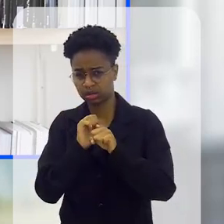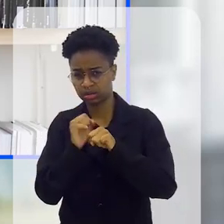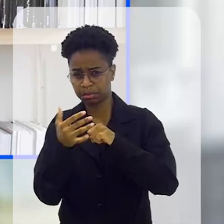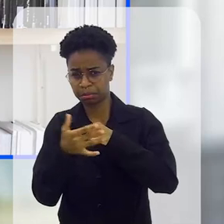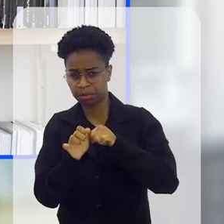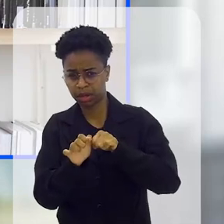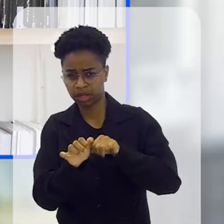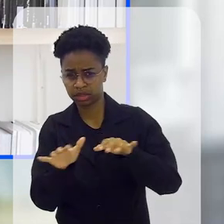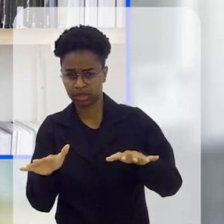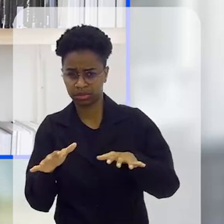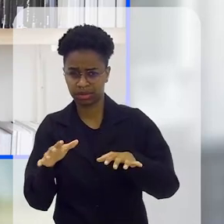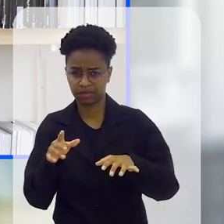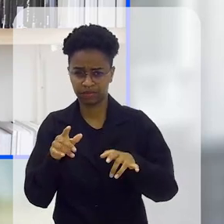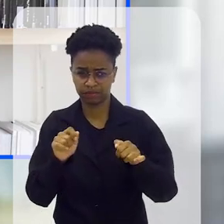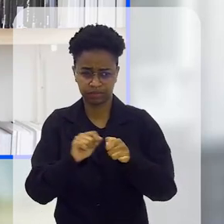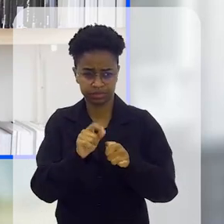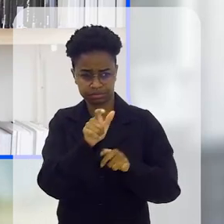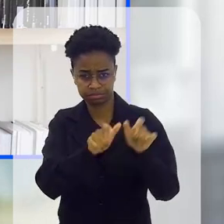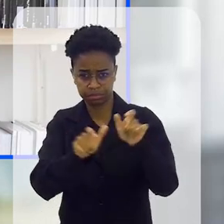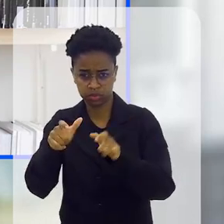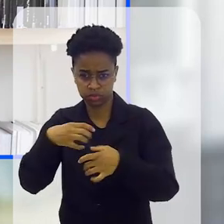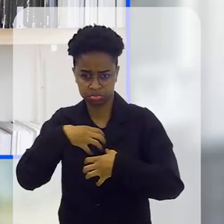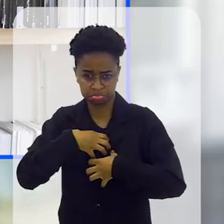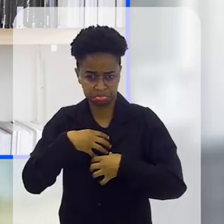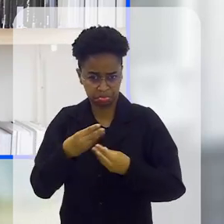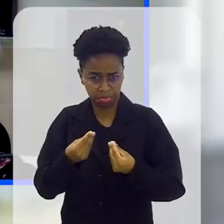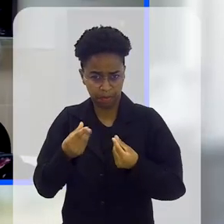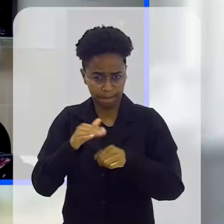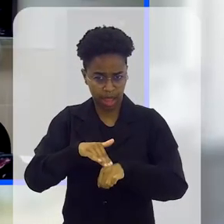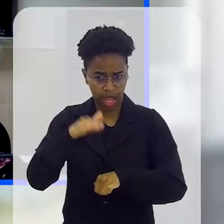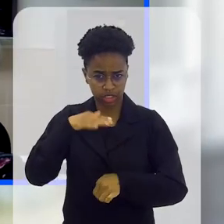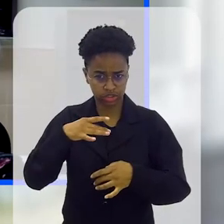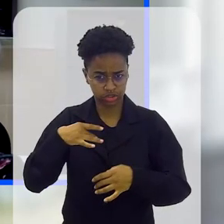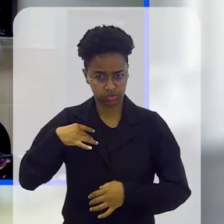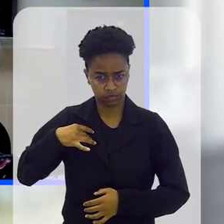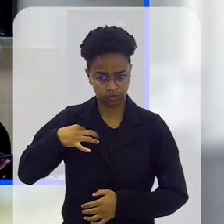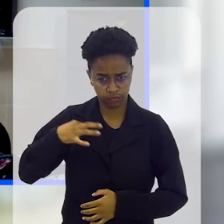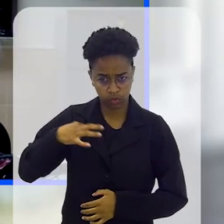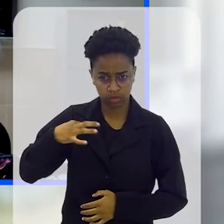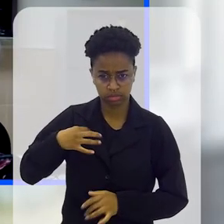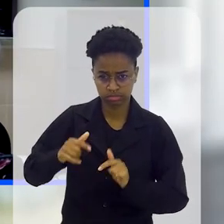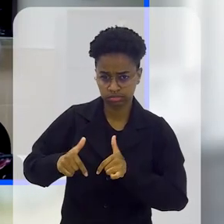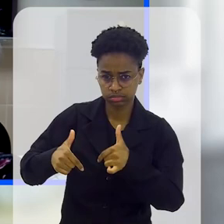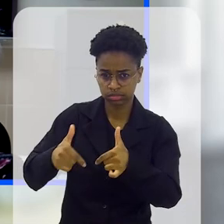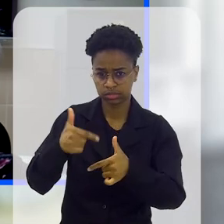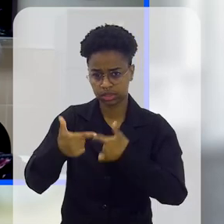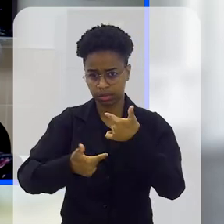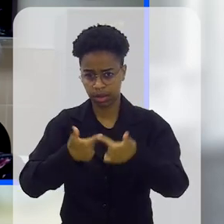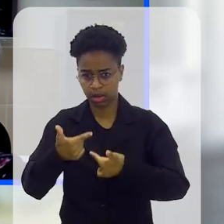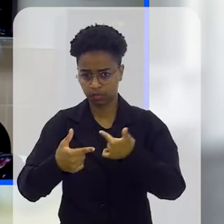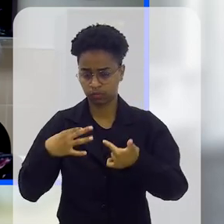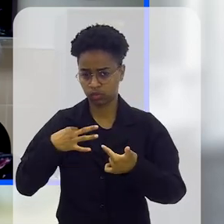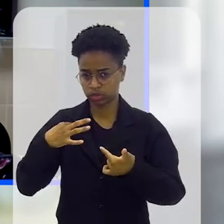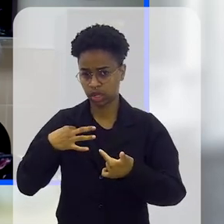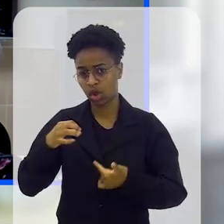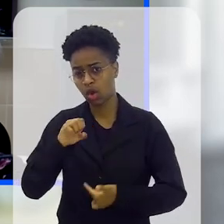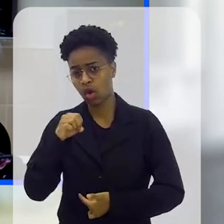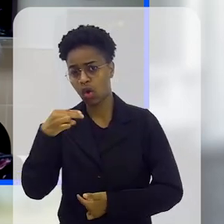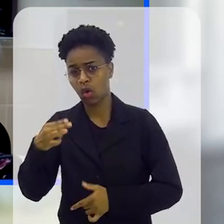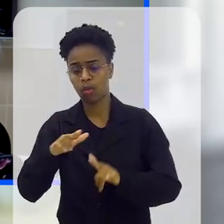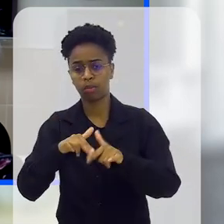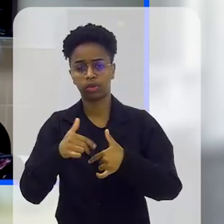que a pandemia, ela sensibilizou mais as pessoas a estarem se voluntariando, a fazerem trabalhos voluntários?